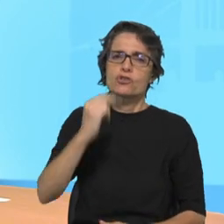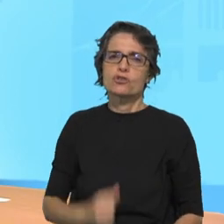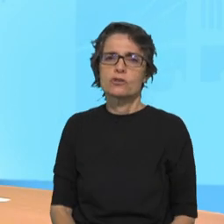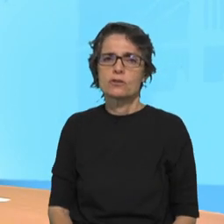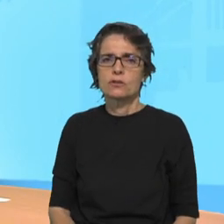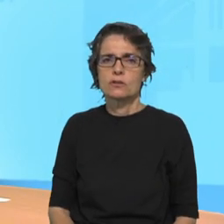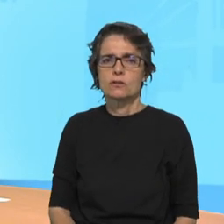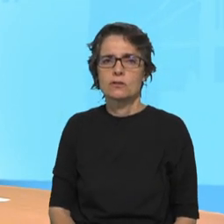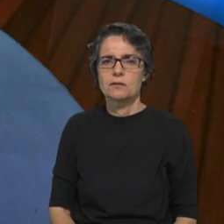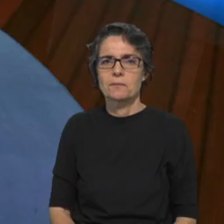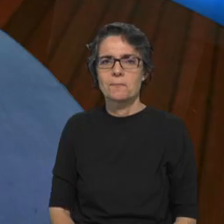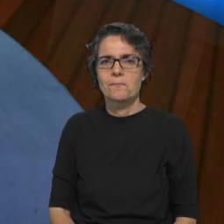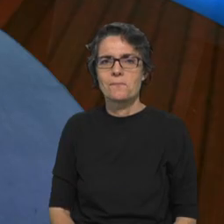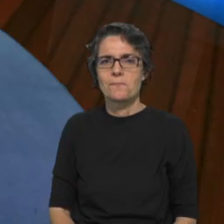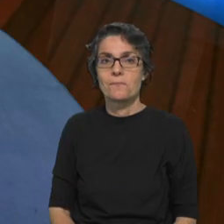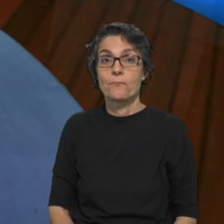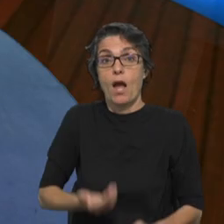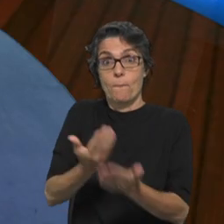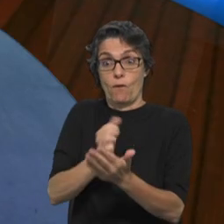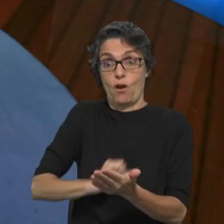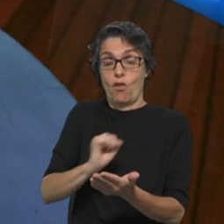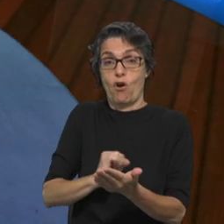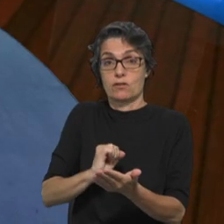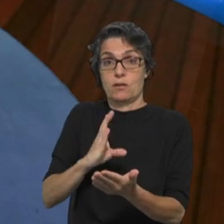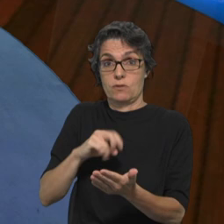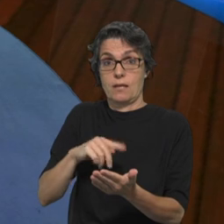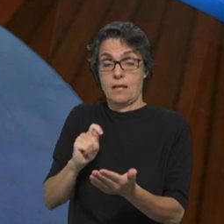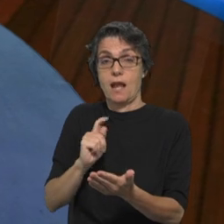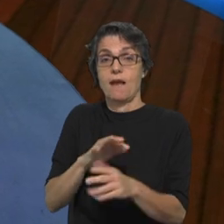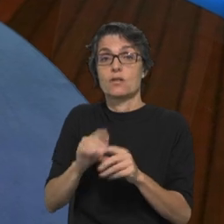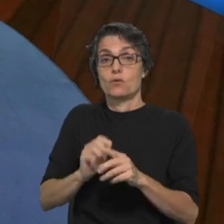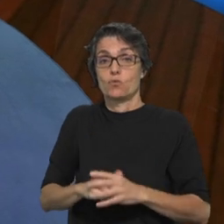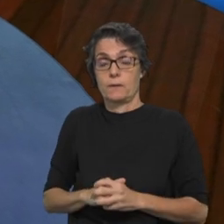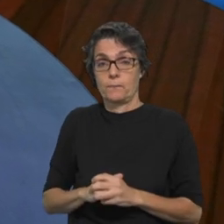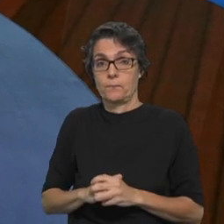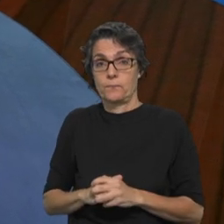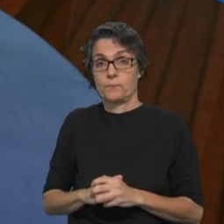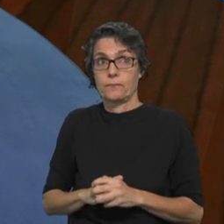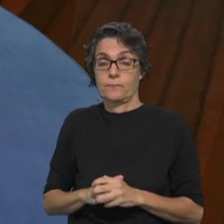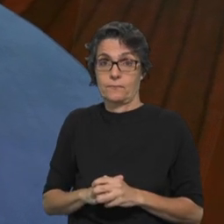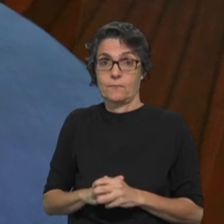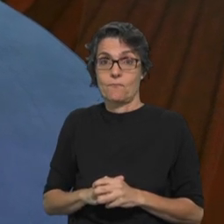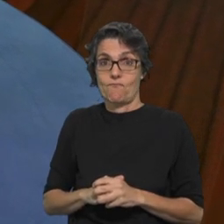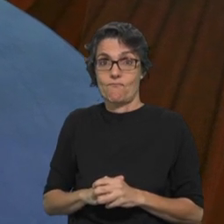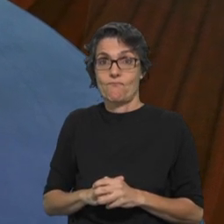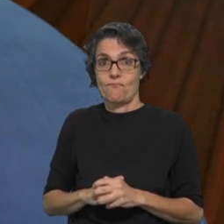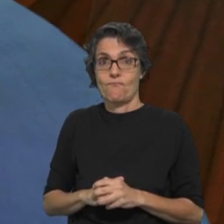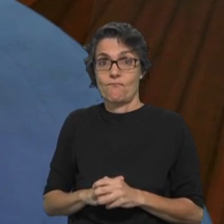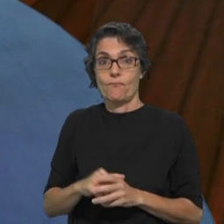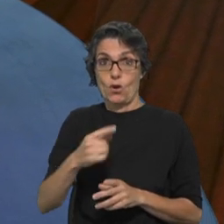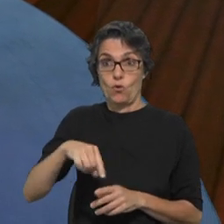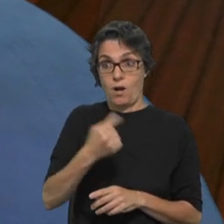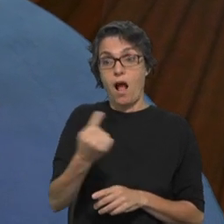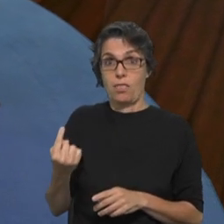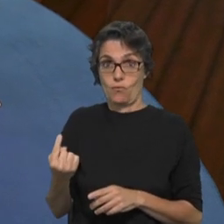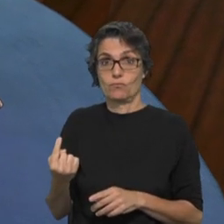escolhas? A proposta do CNE é essencialmente de fazer com que cada pessoa,